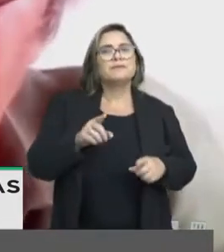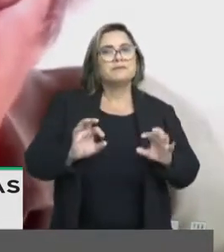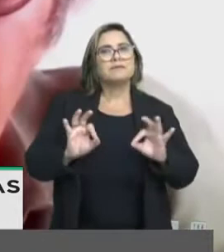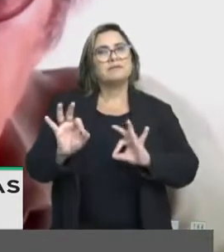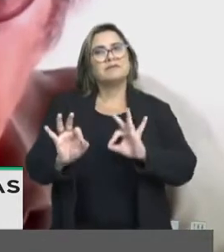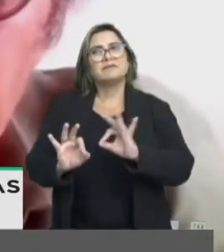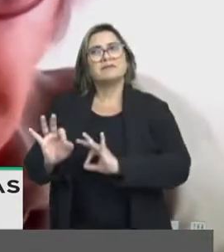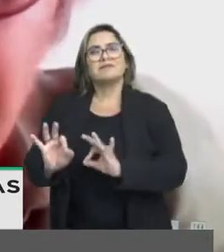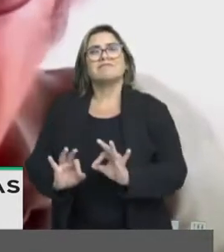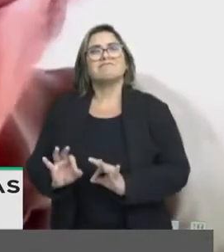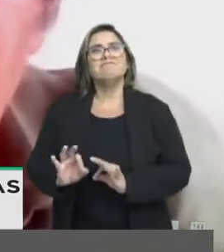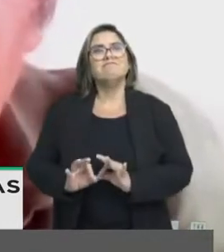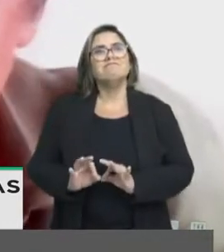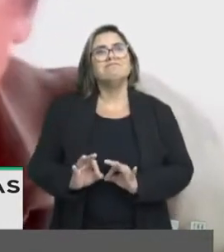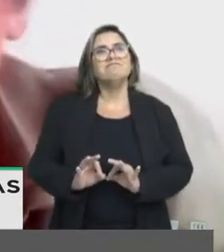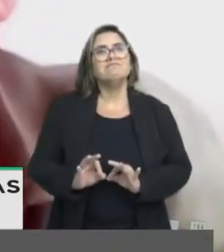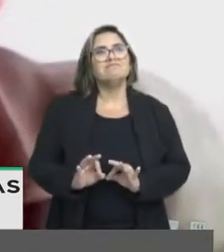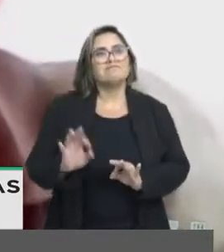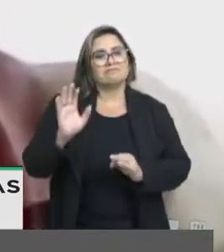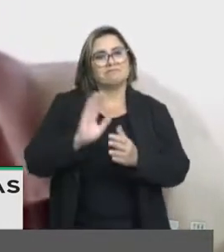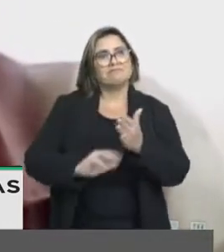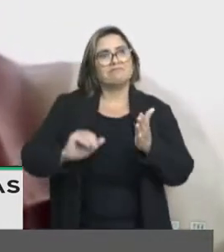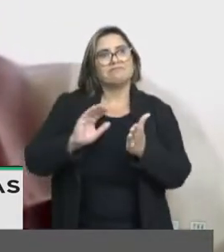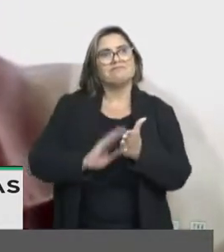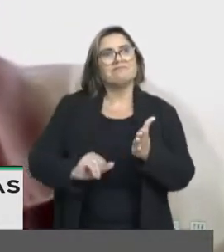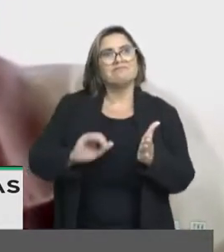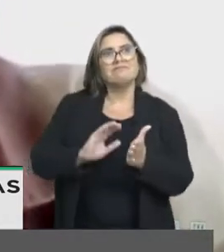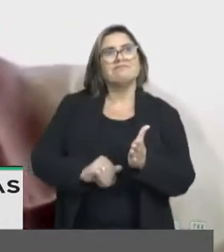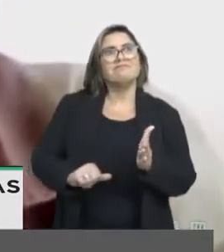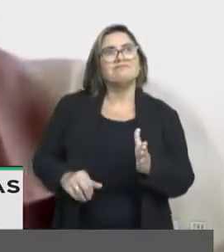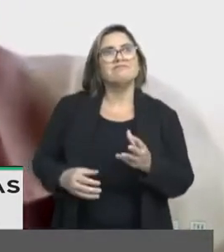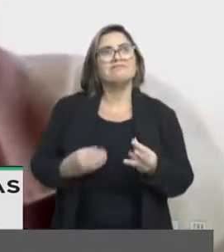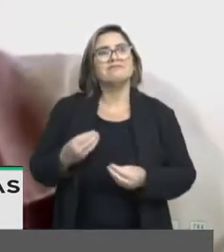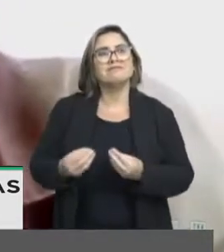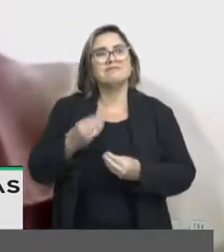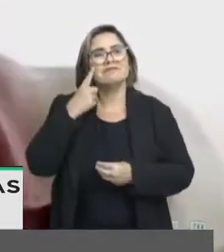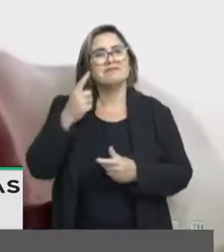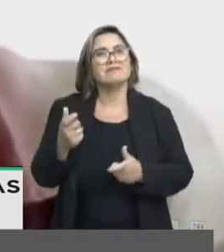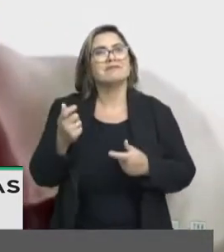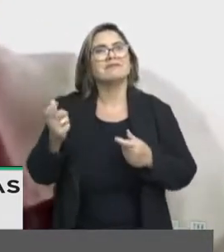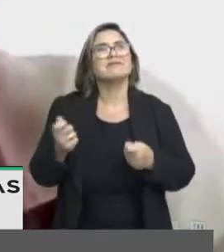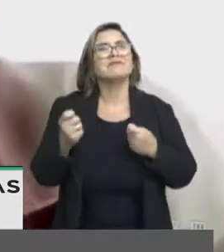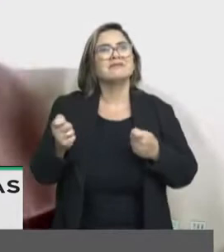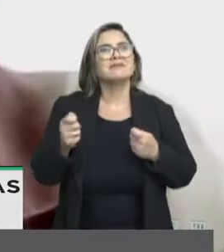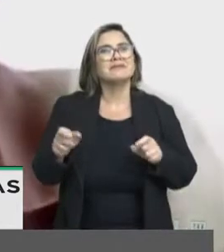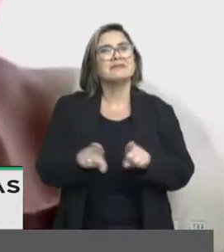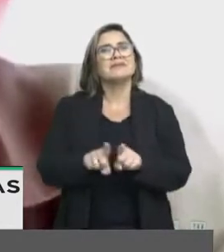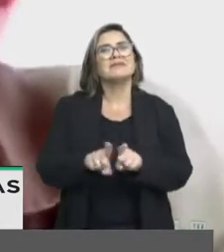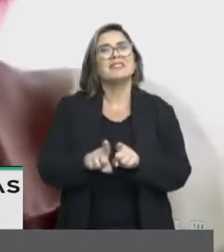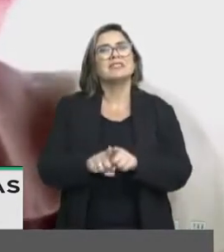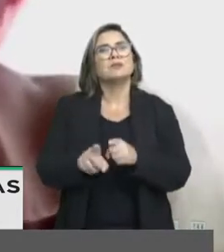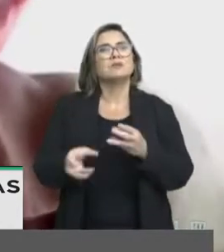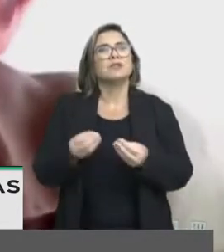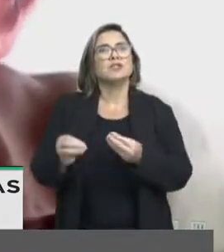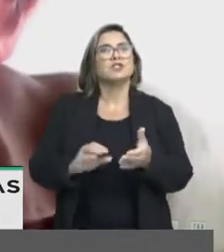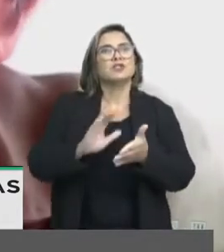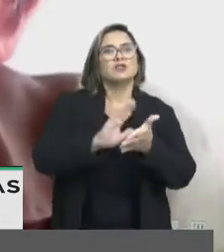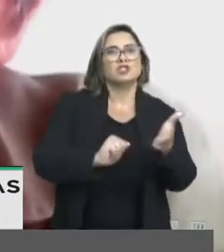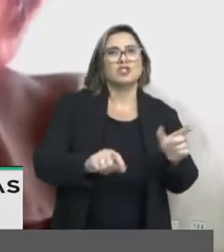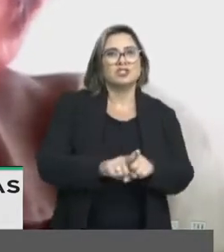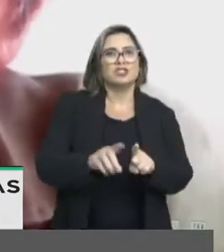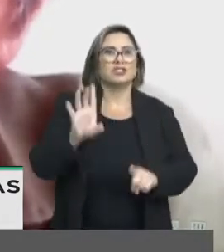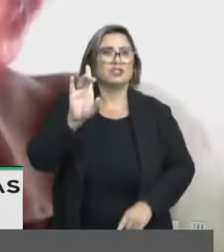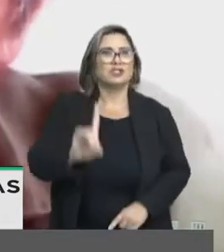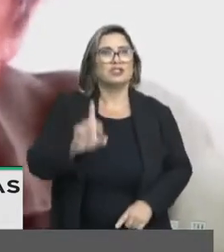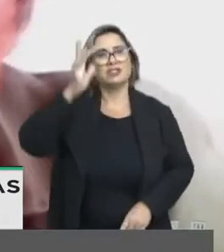eliminar com essa tentativa permanente de retirar direitos da pessoa